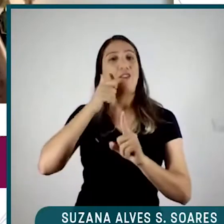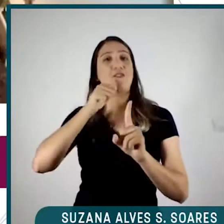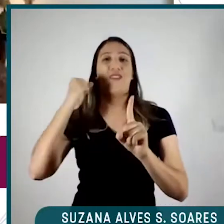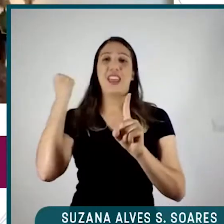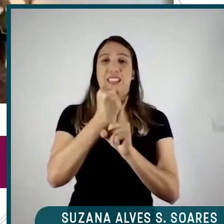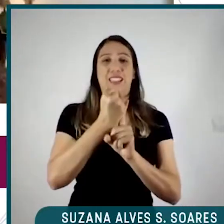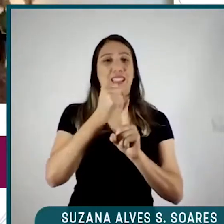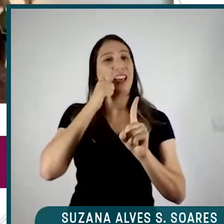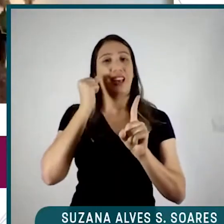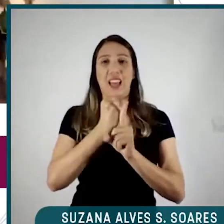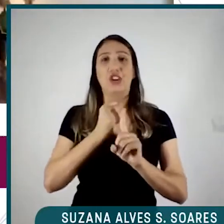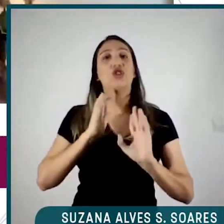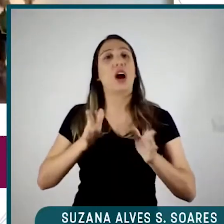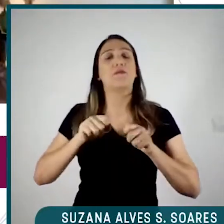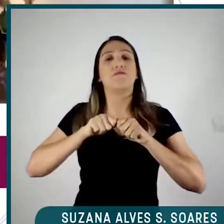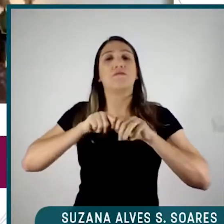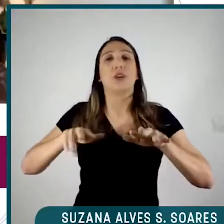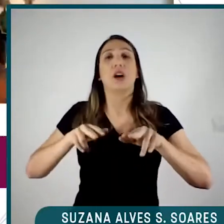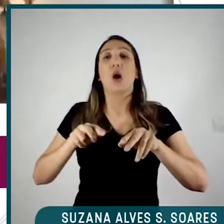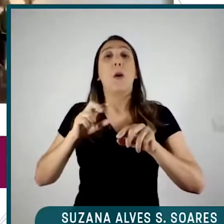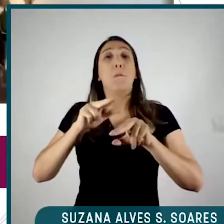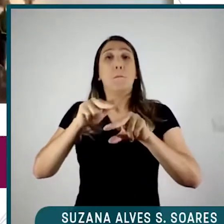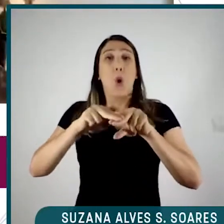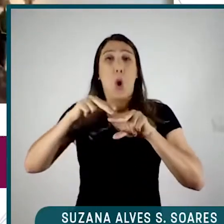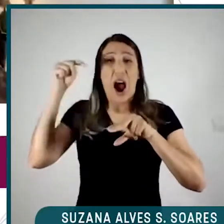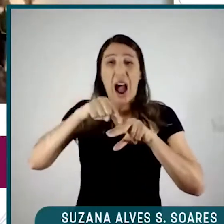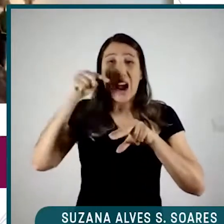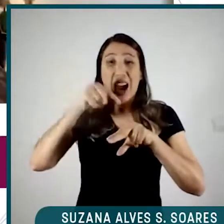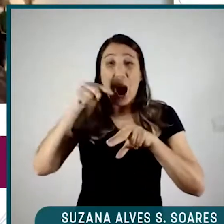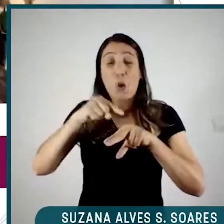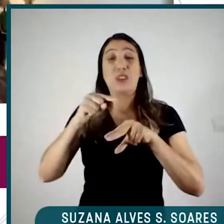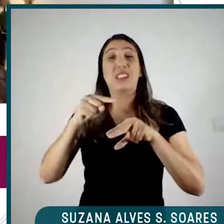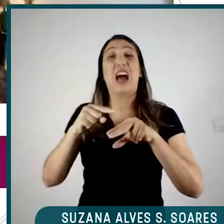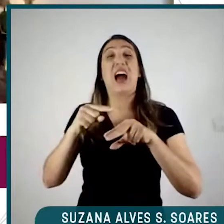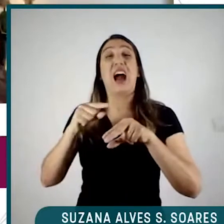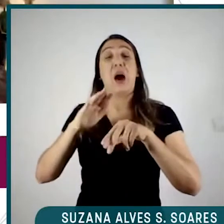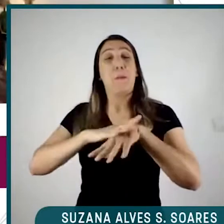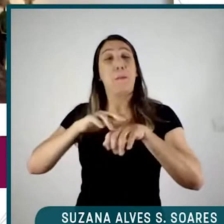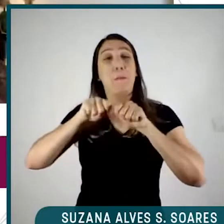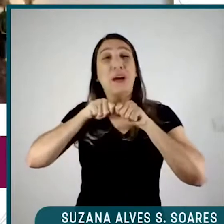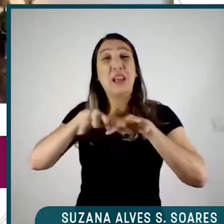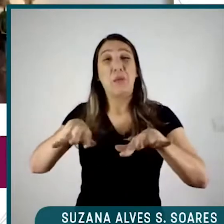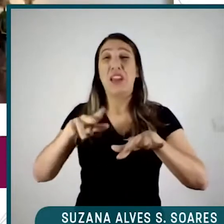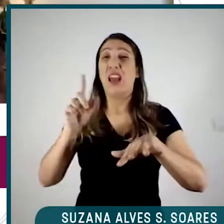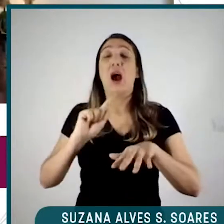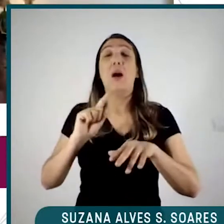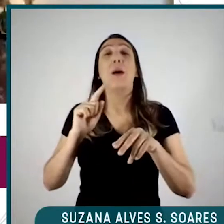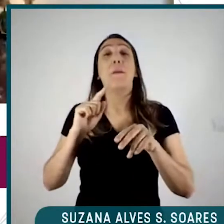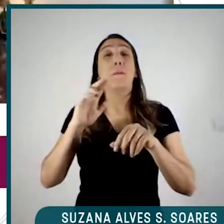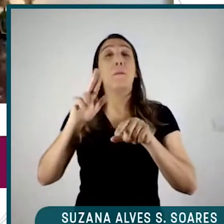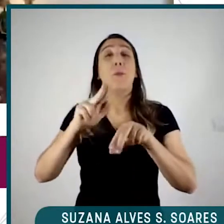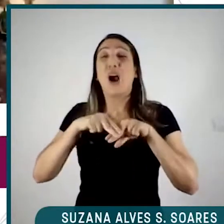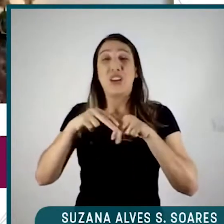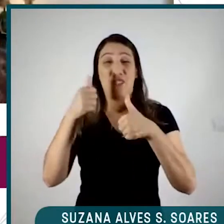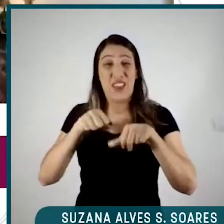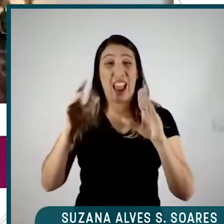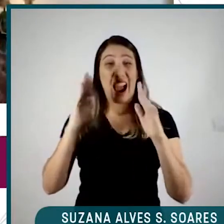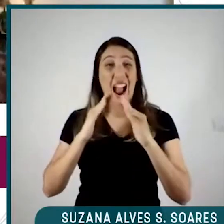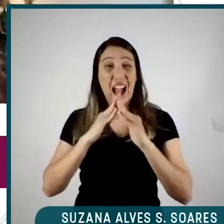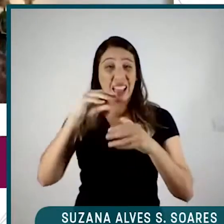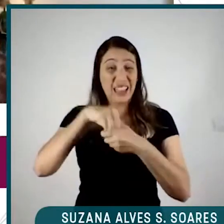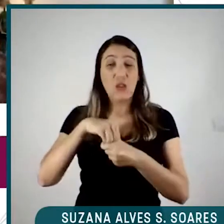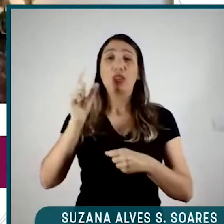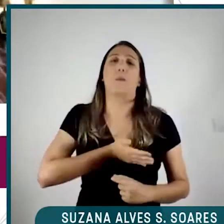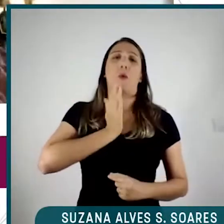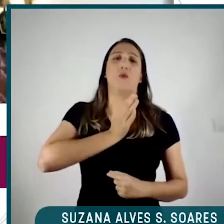por conta da pandemia ou por conta do enclausuramento à casa. É porque o patriarcado era